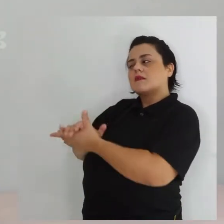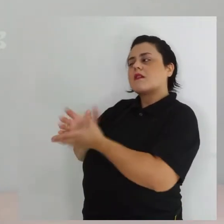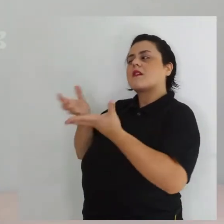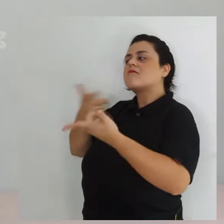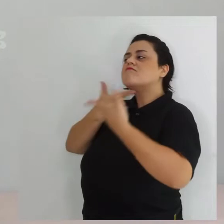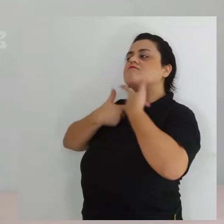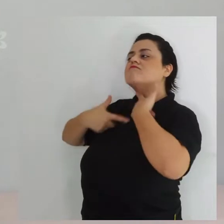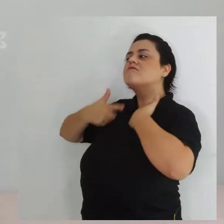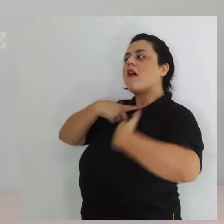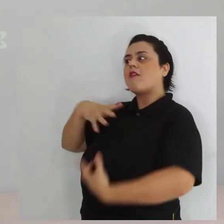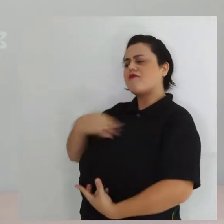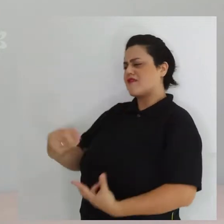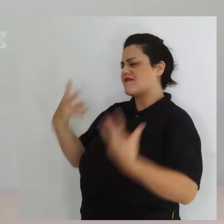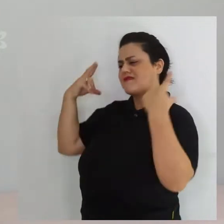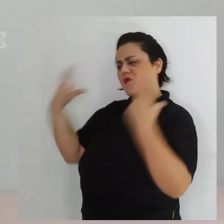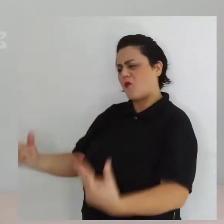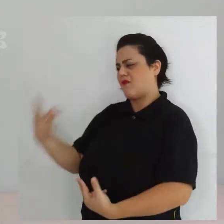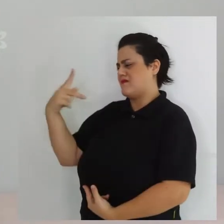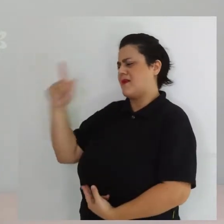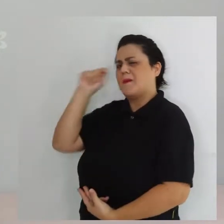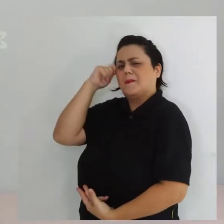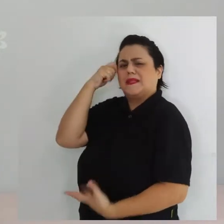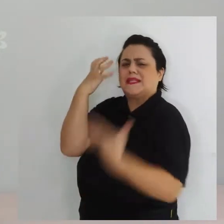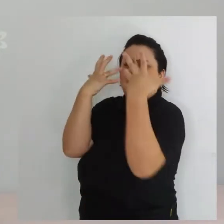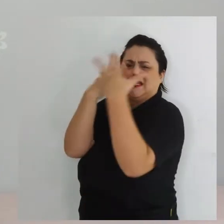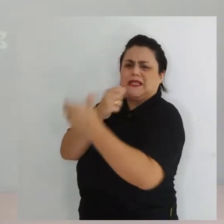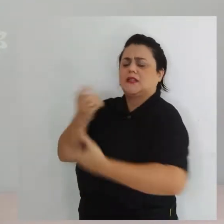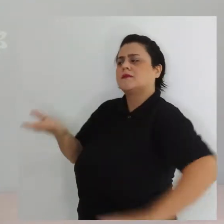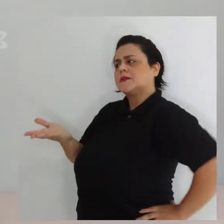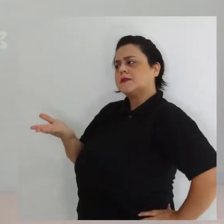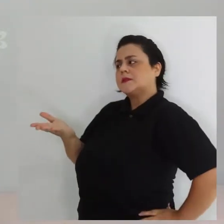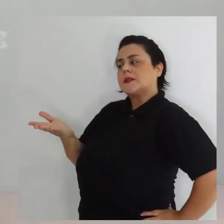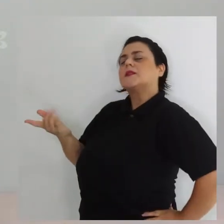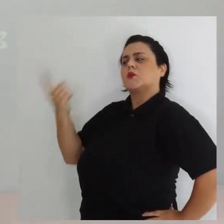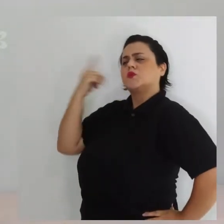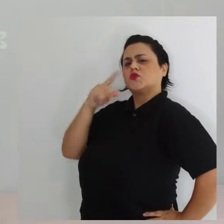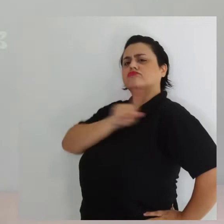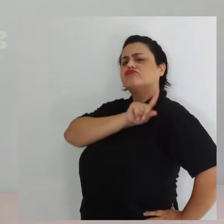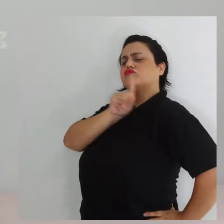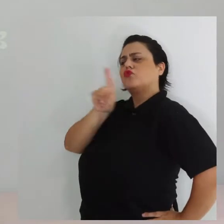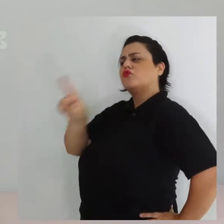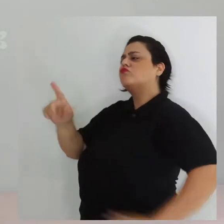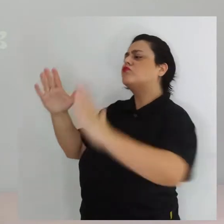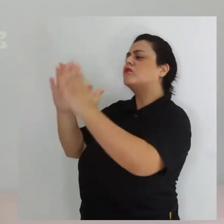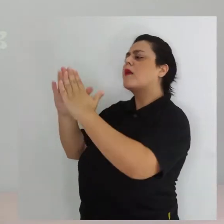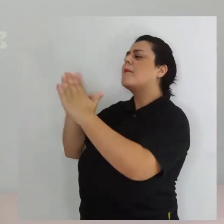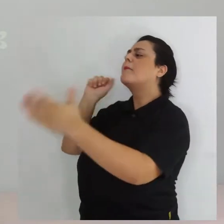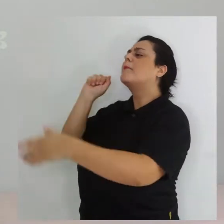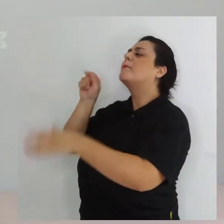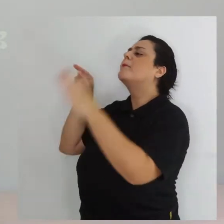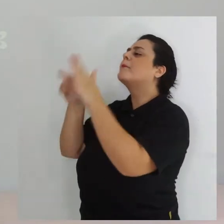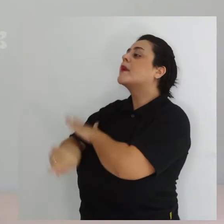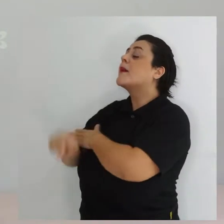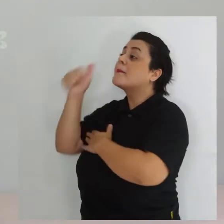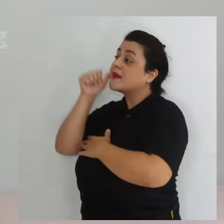quando eu casar, quero ter uma filha pretinha e linda que nem ela. Por isso, um dia ele foi até a casa dela e